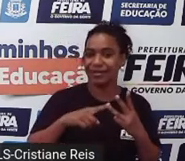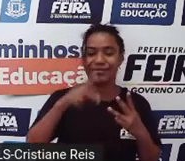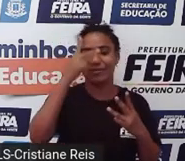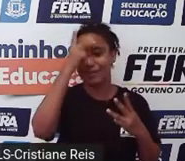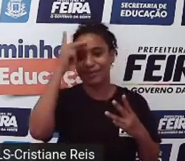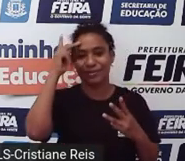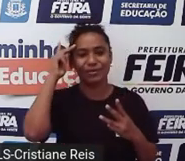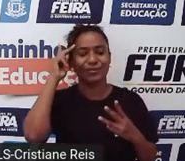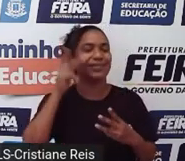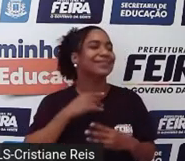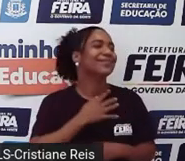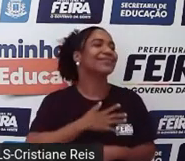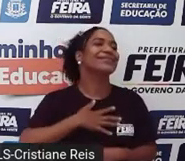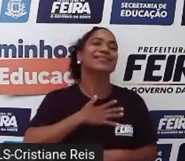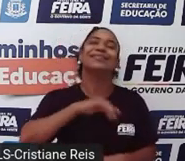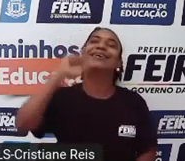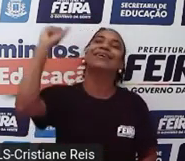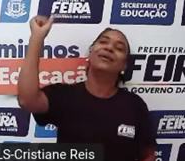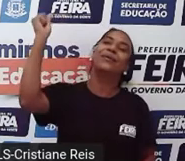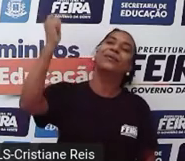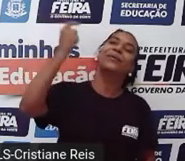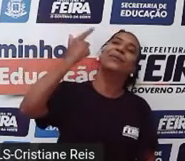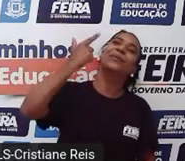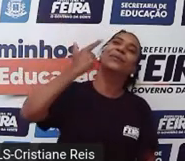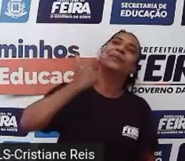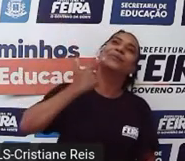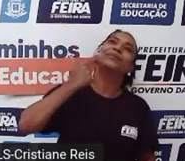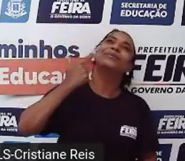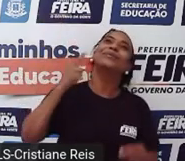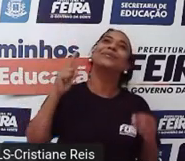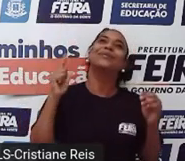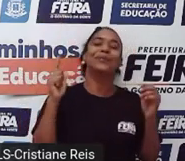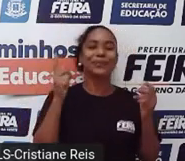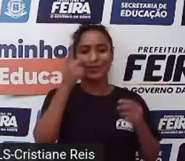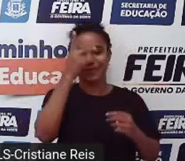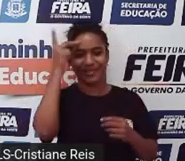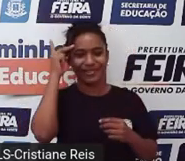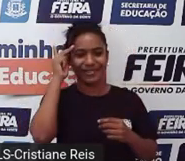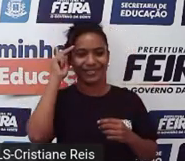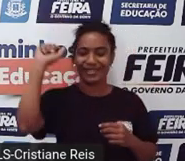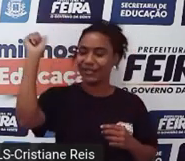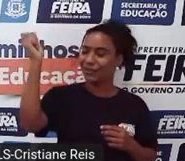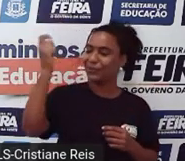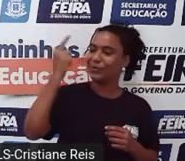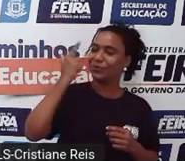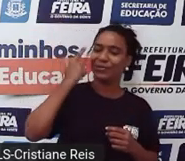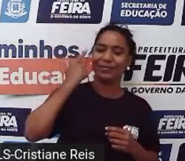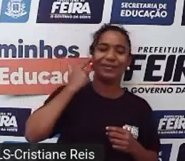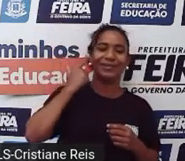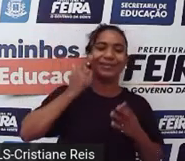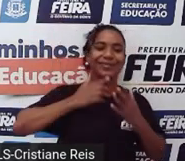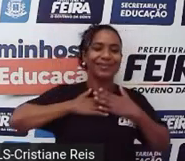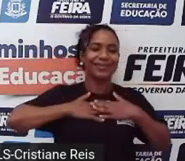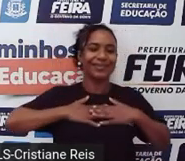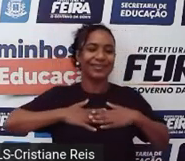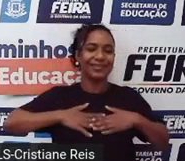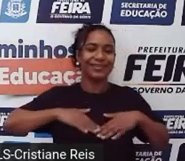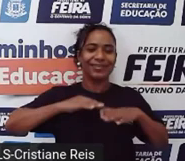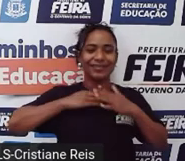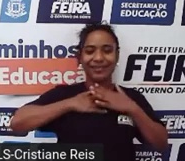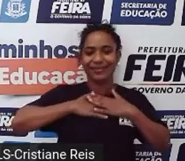algo agradável. Apesar de ensolarado, it's wormy. Então, neste caso,